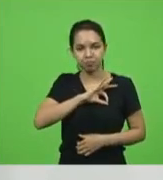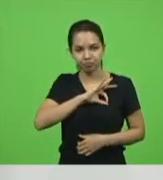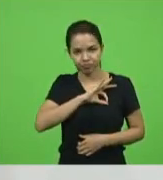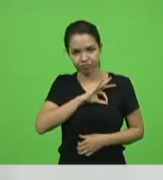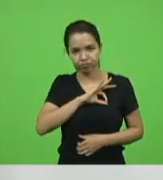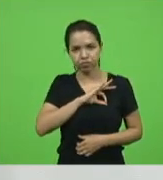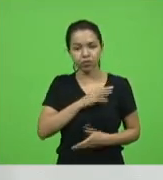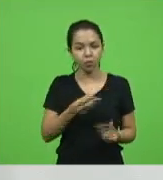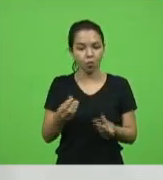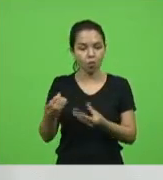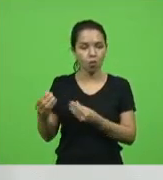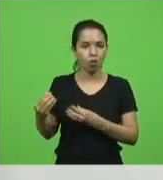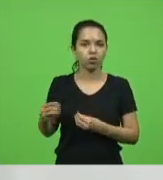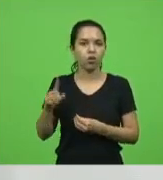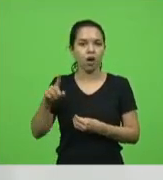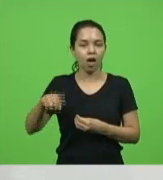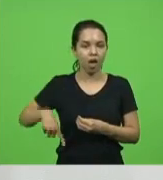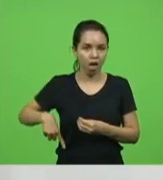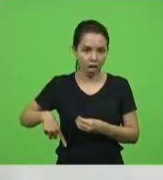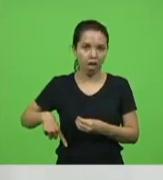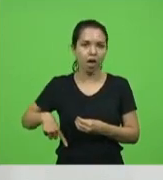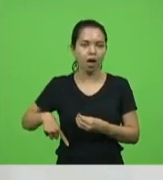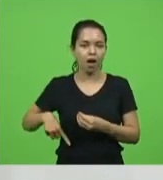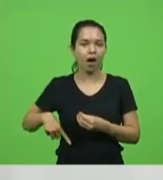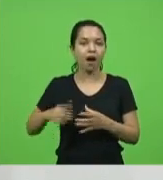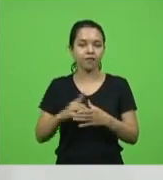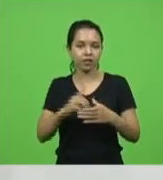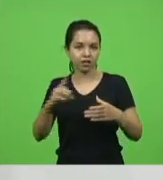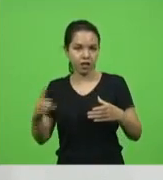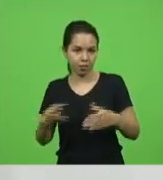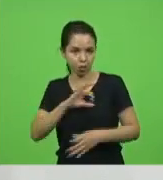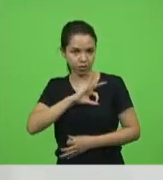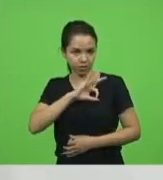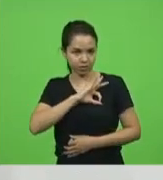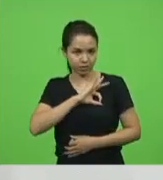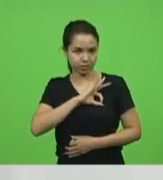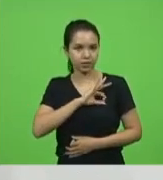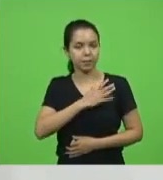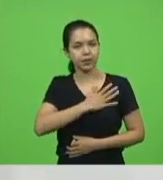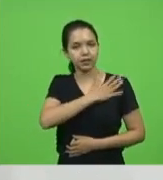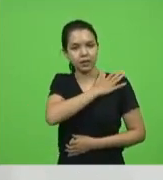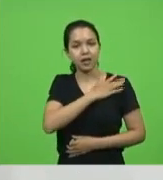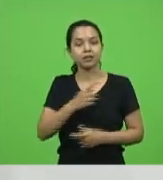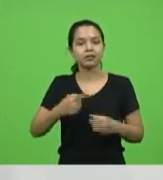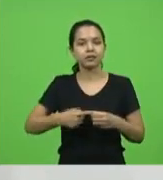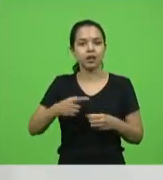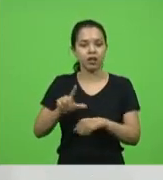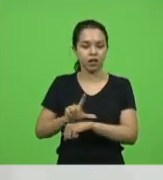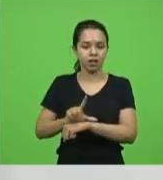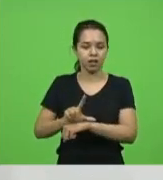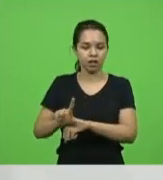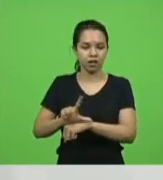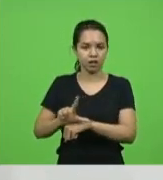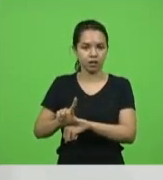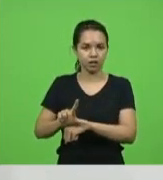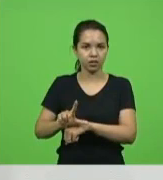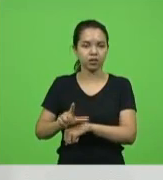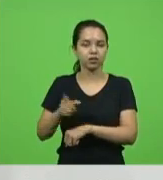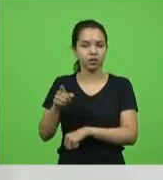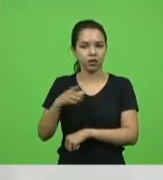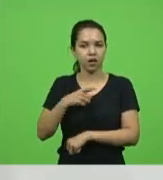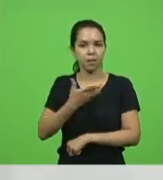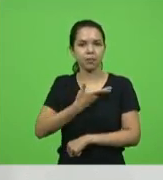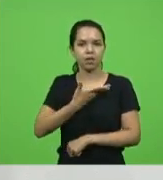reserva remunerada da Polícia Militar, lá da cidade de Lages, onde eu tenho um grande amigo meu lá, o Sargento Sobrinho,